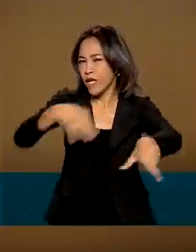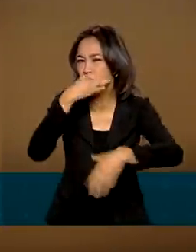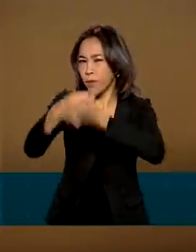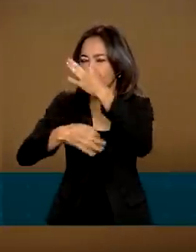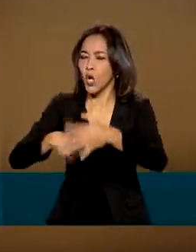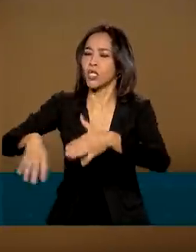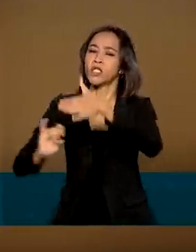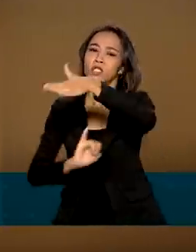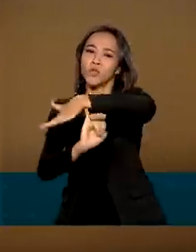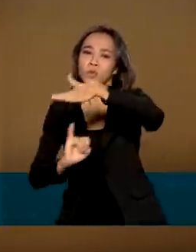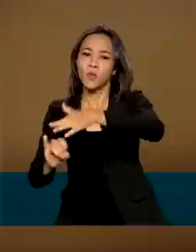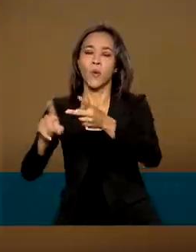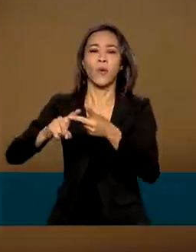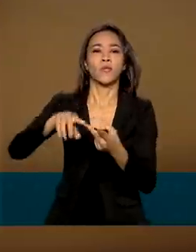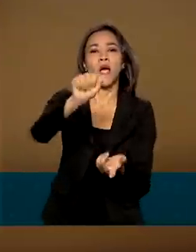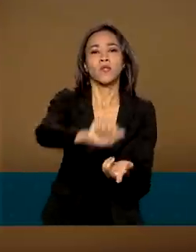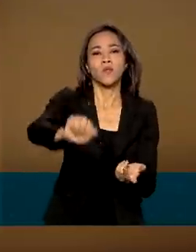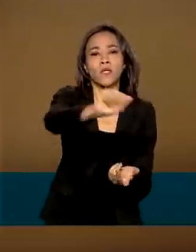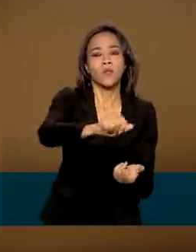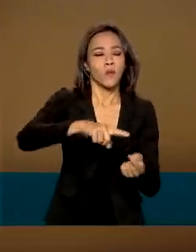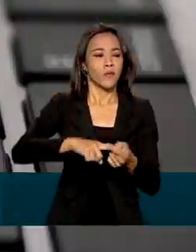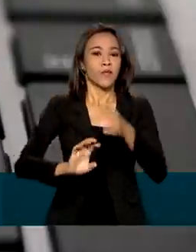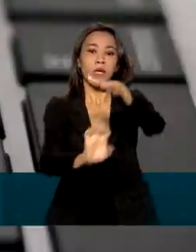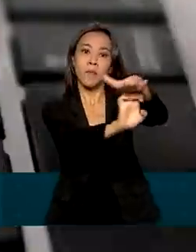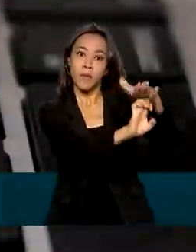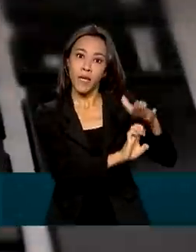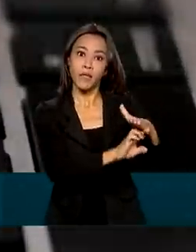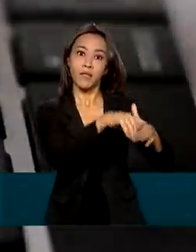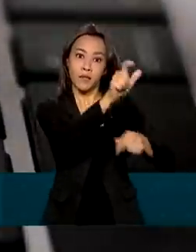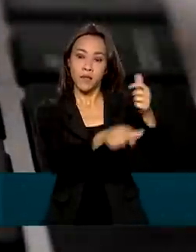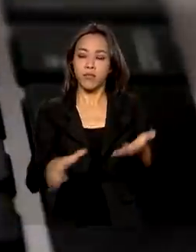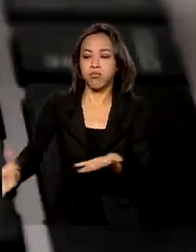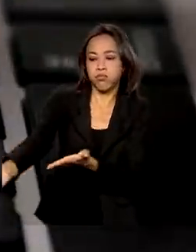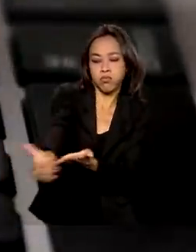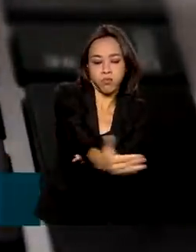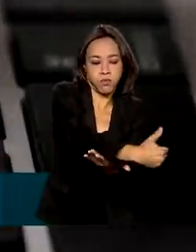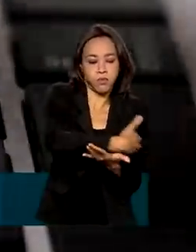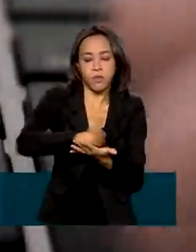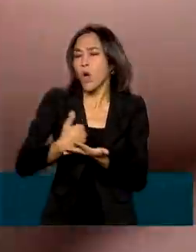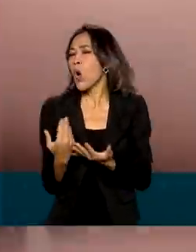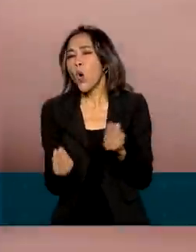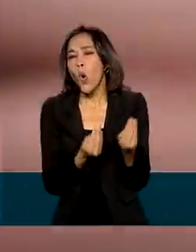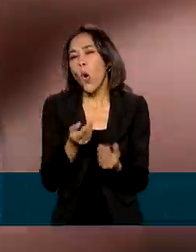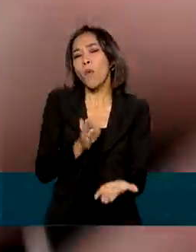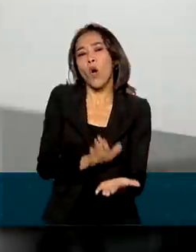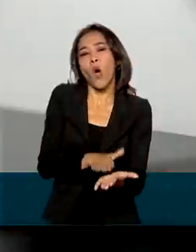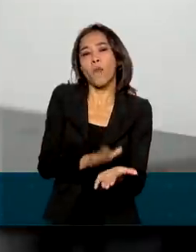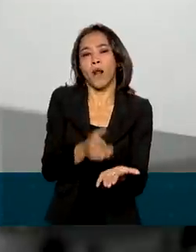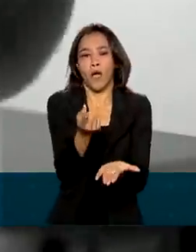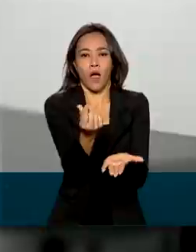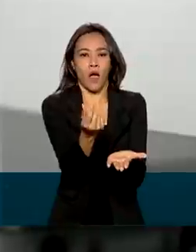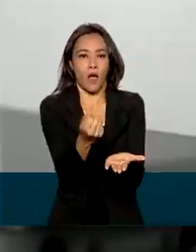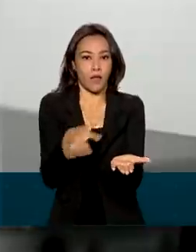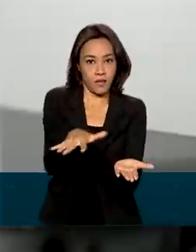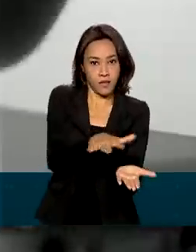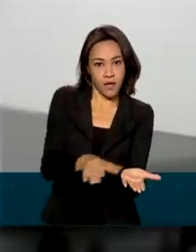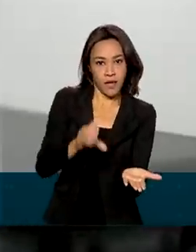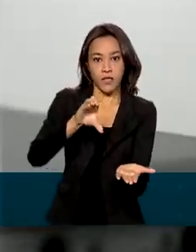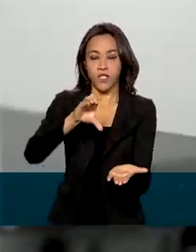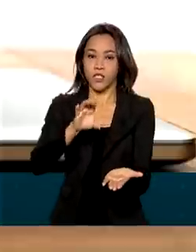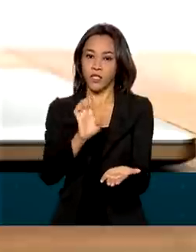instituições, empresas, associações e consumidores sobre como melhorar a cobrança de encargos que incidem sobre o setor de